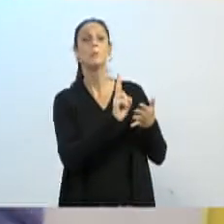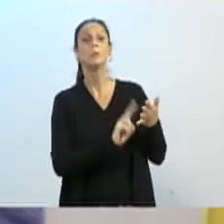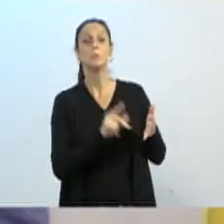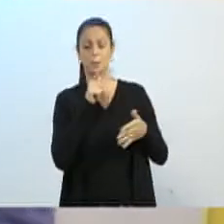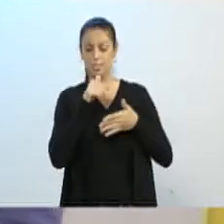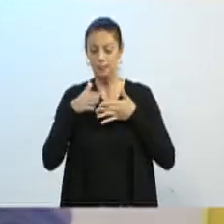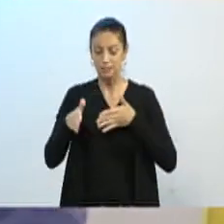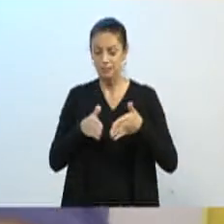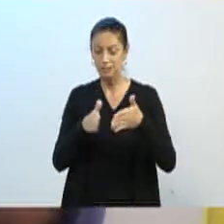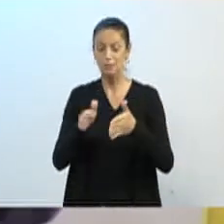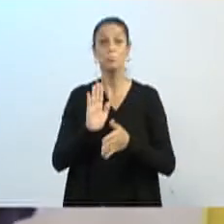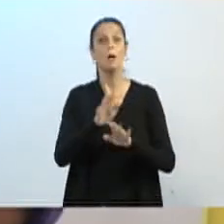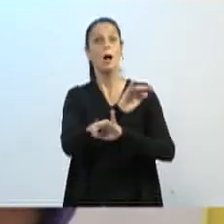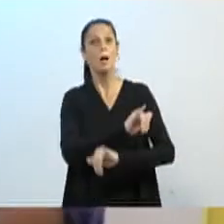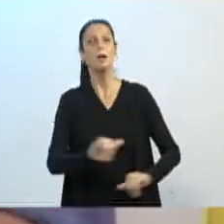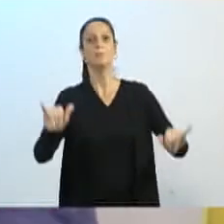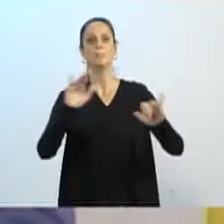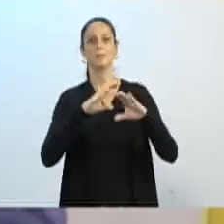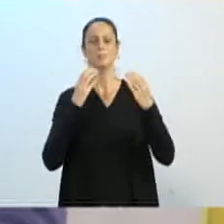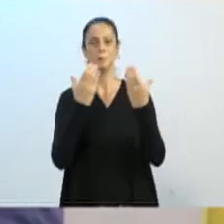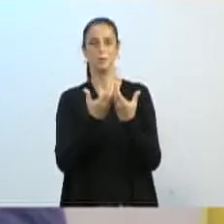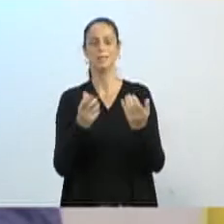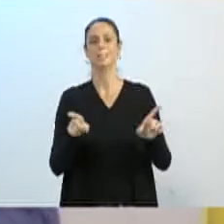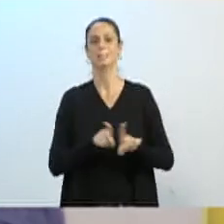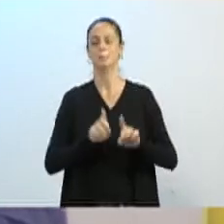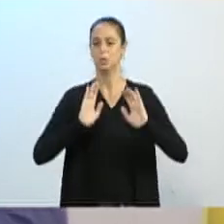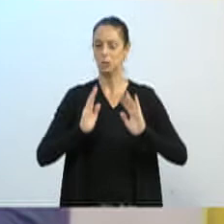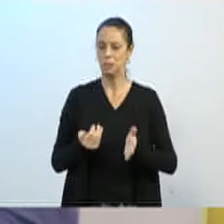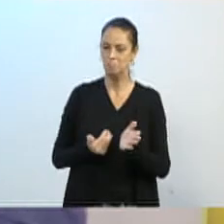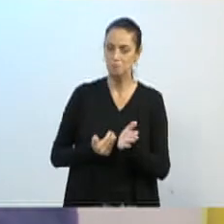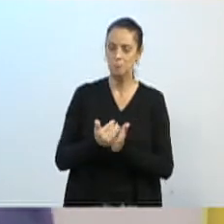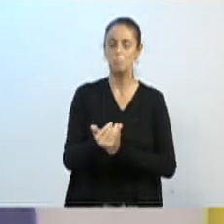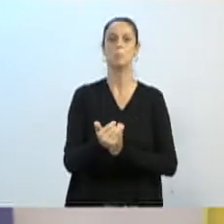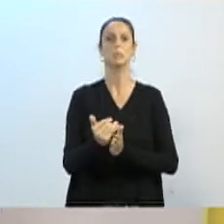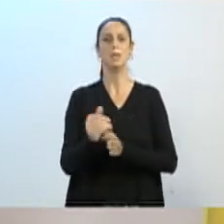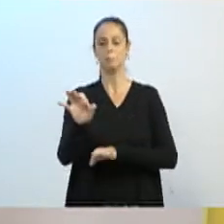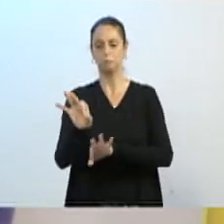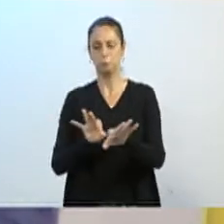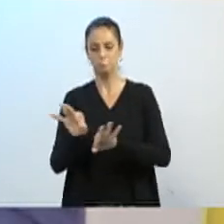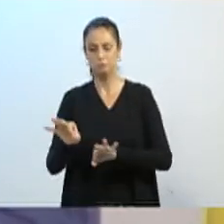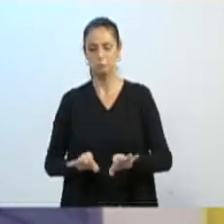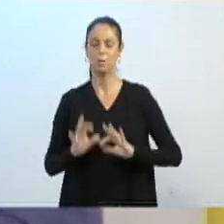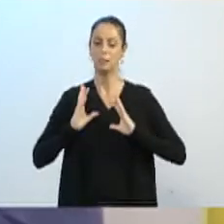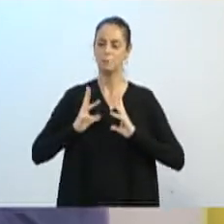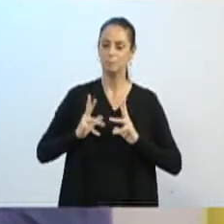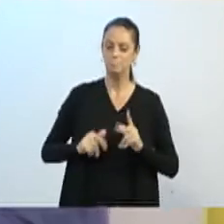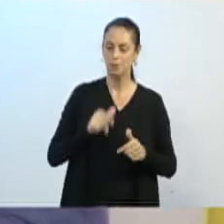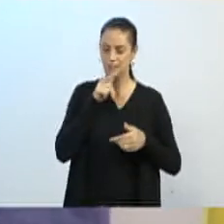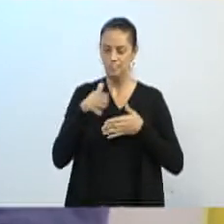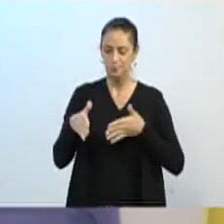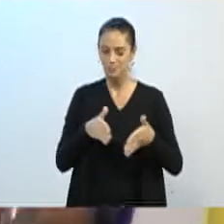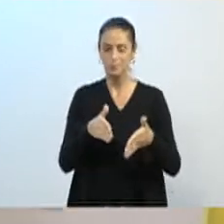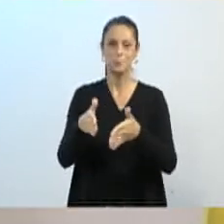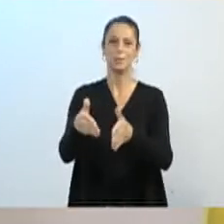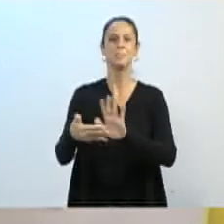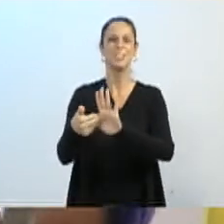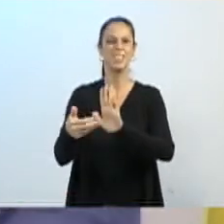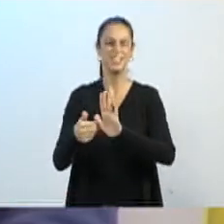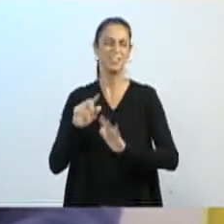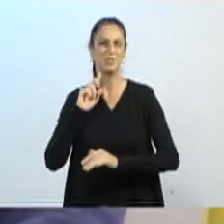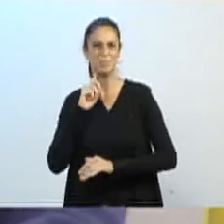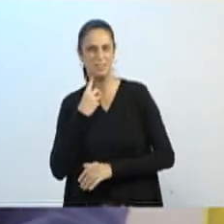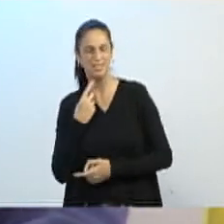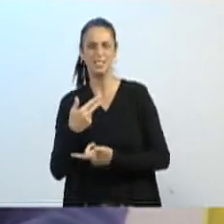comunidade do que está acontecendo, e já estão aí trabalhando, já tive a oportunidade de ver algumas limpezas em andamento. Agradecer